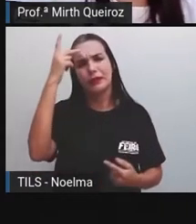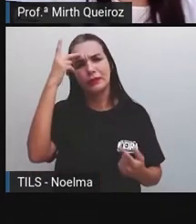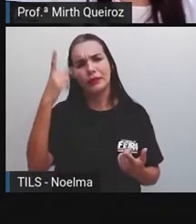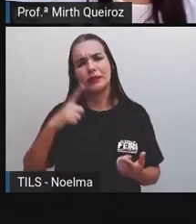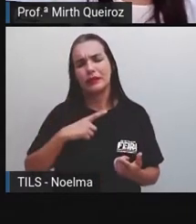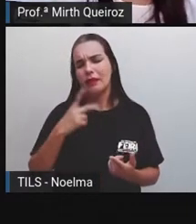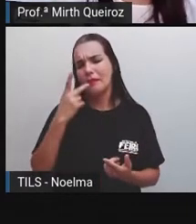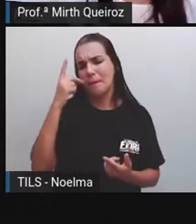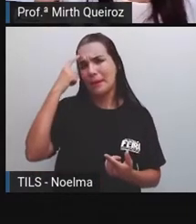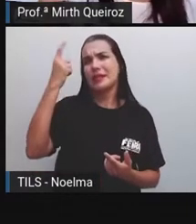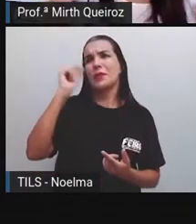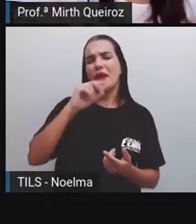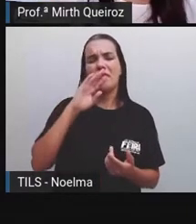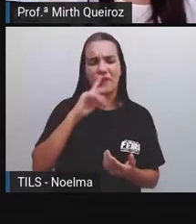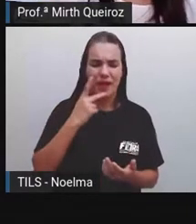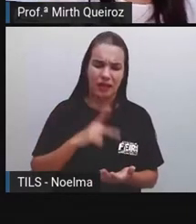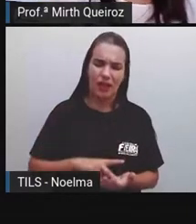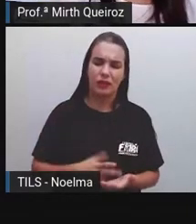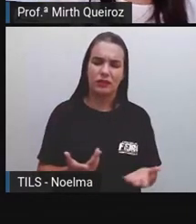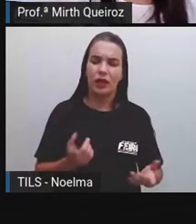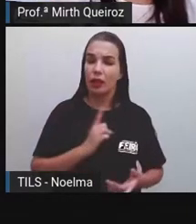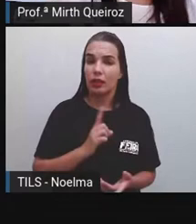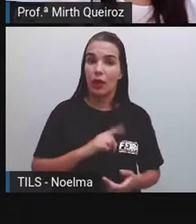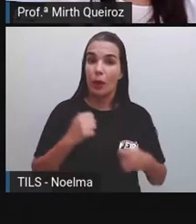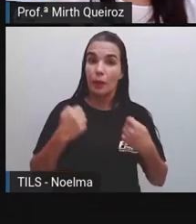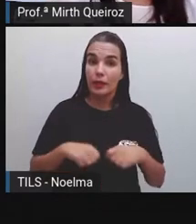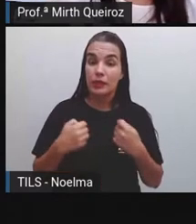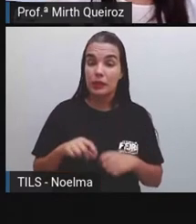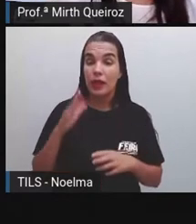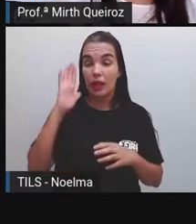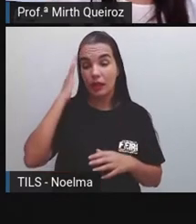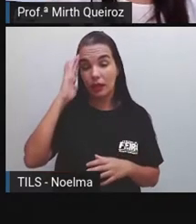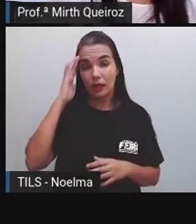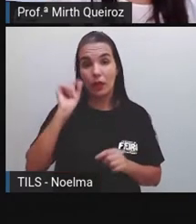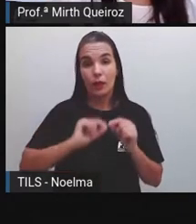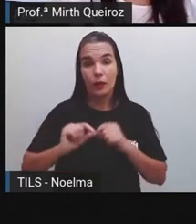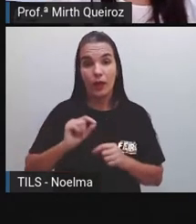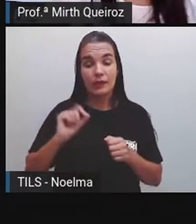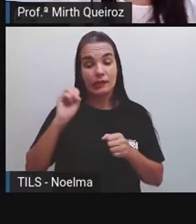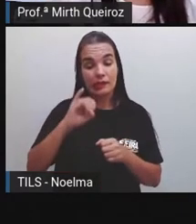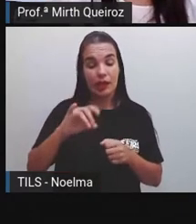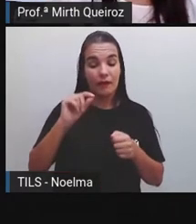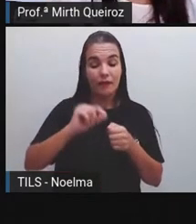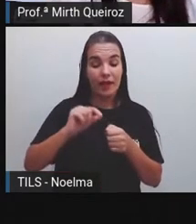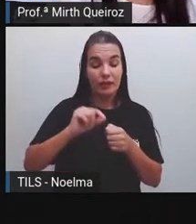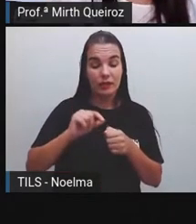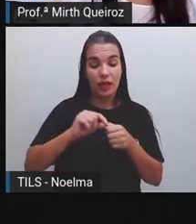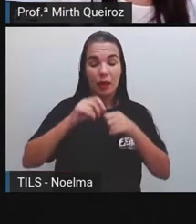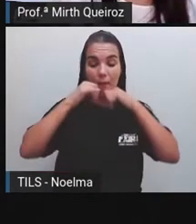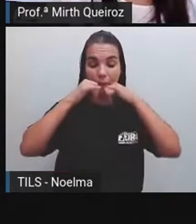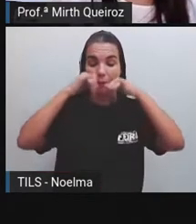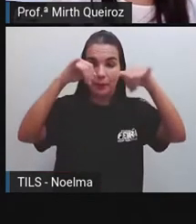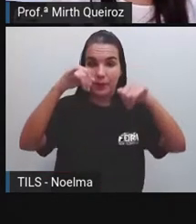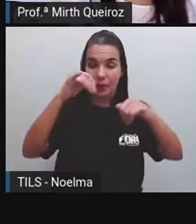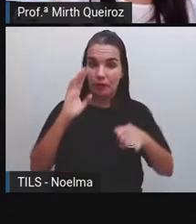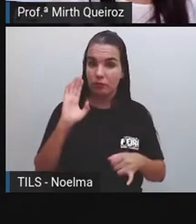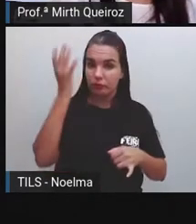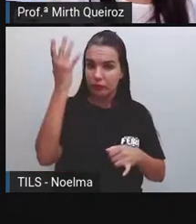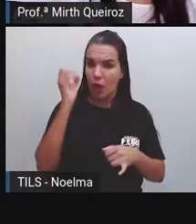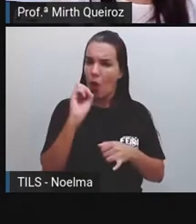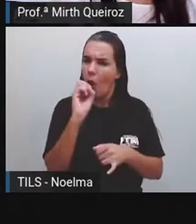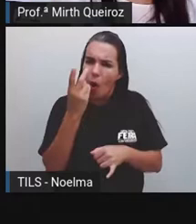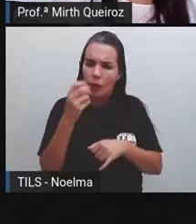uma verdade Então Tanto produzir fake news Quanto compartilhar fake news É um crime, né? Então